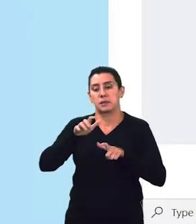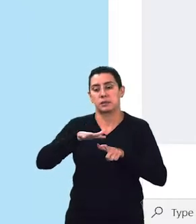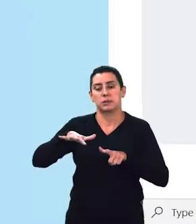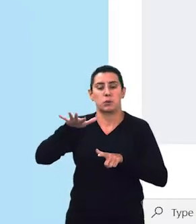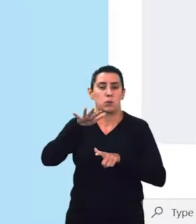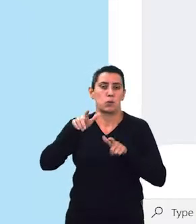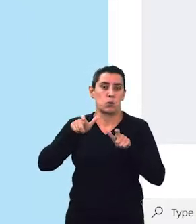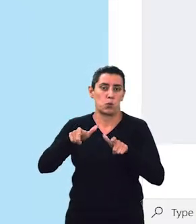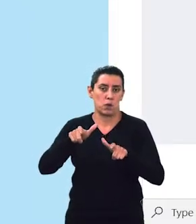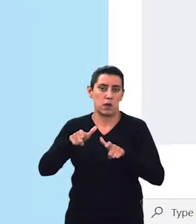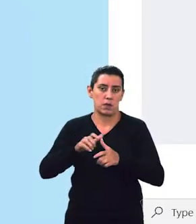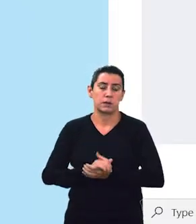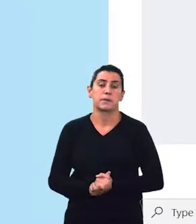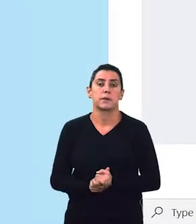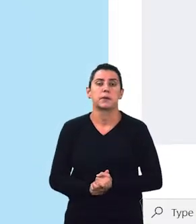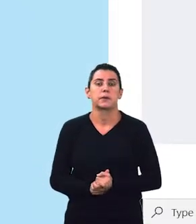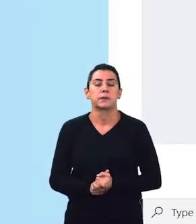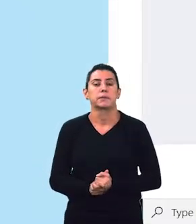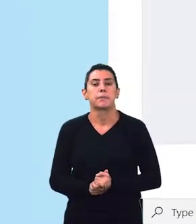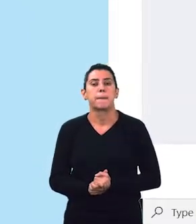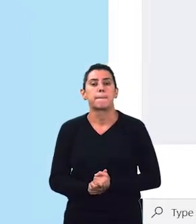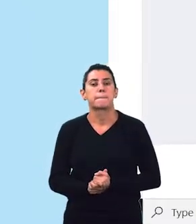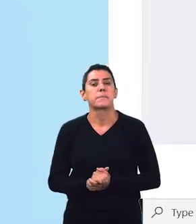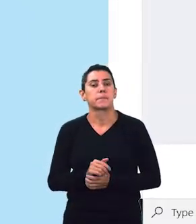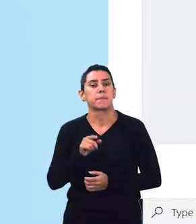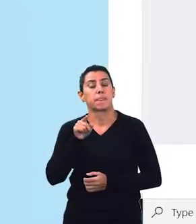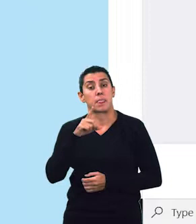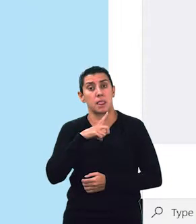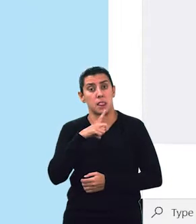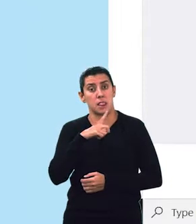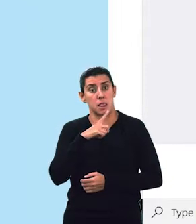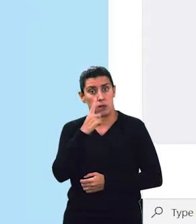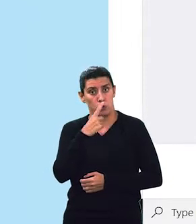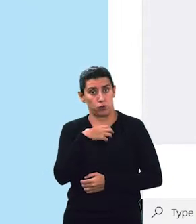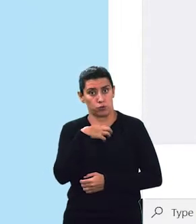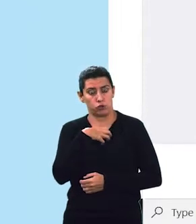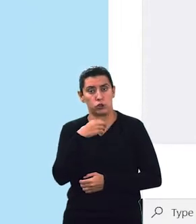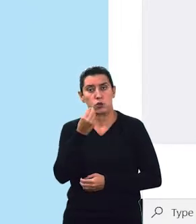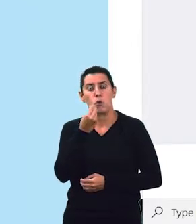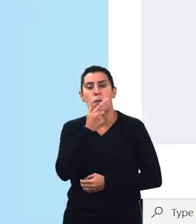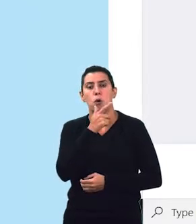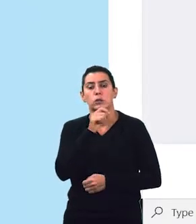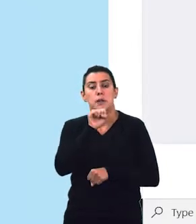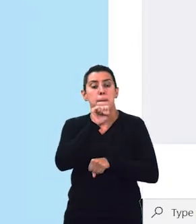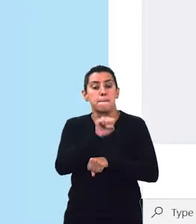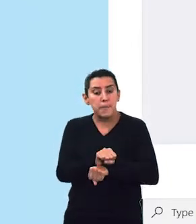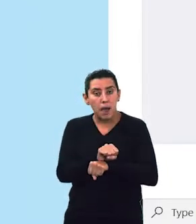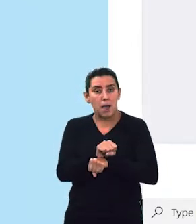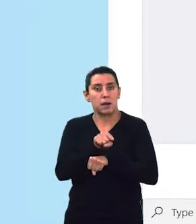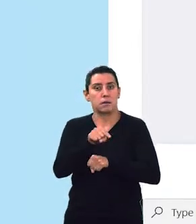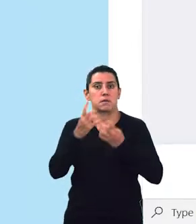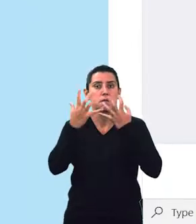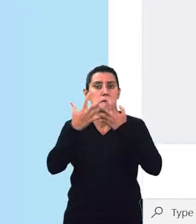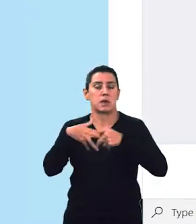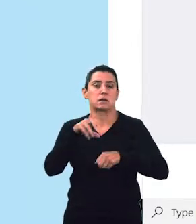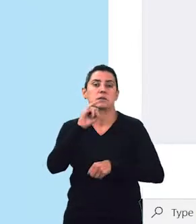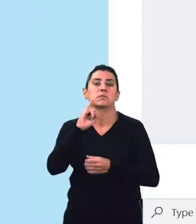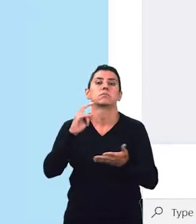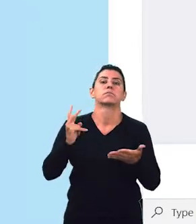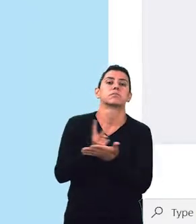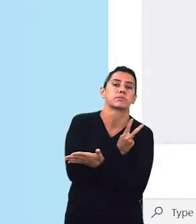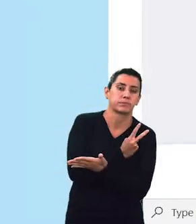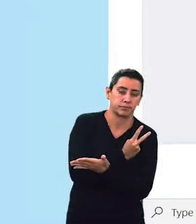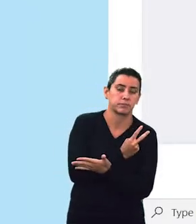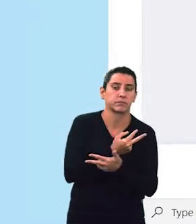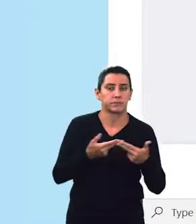conforme o uso, ok? Existe um mecanismo para parar a execução da máquina, caso se passe